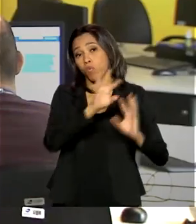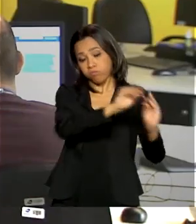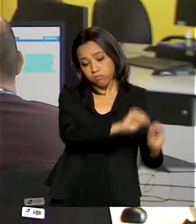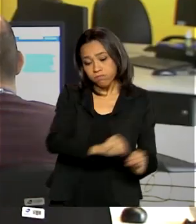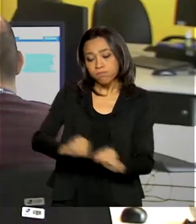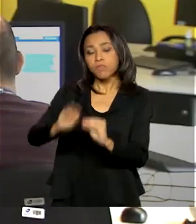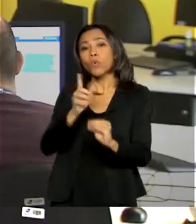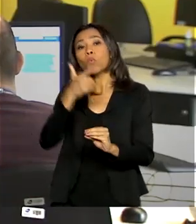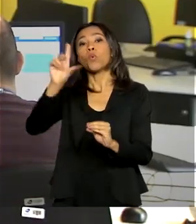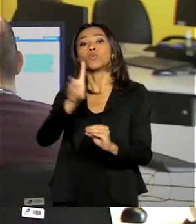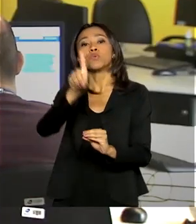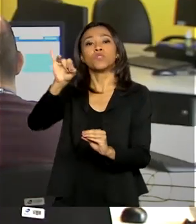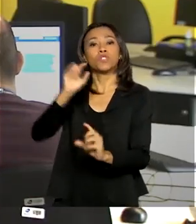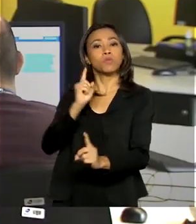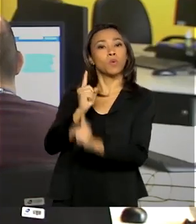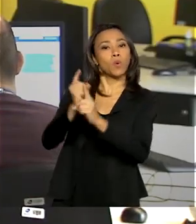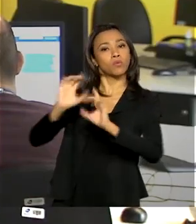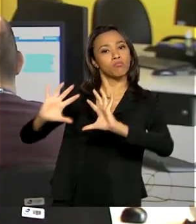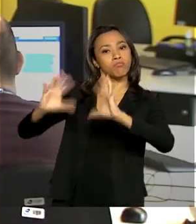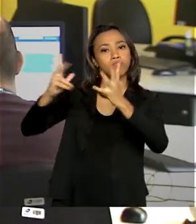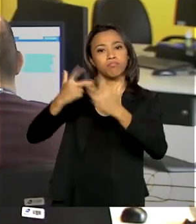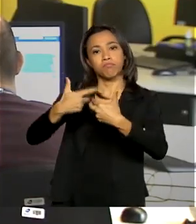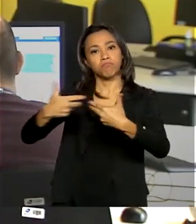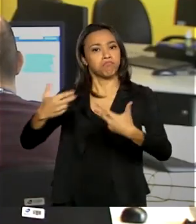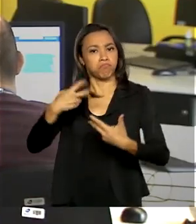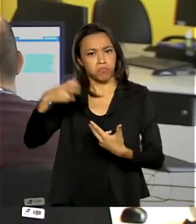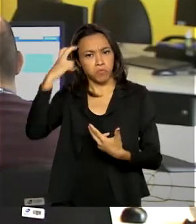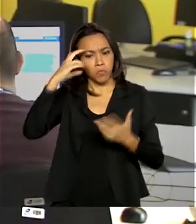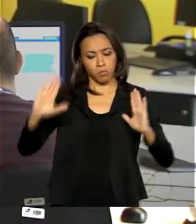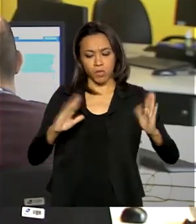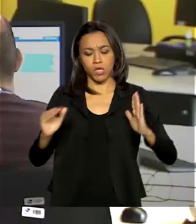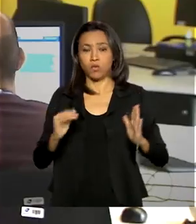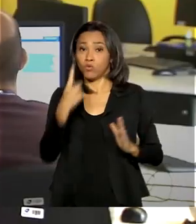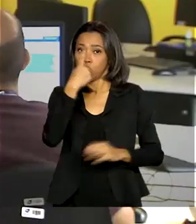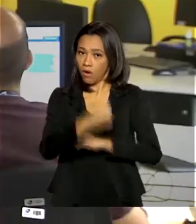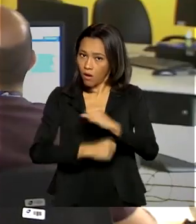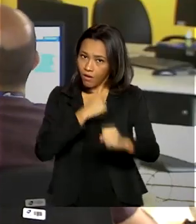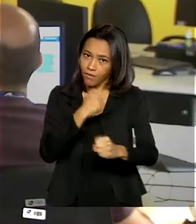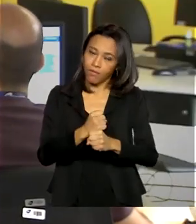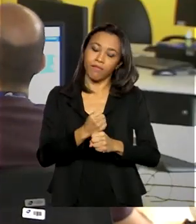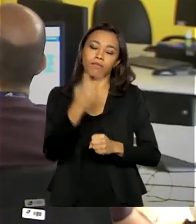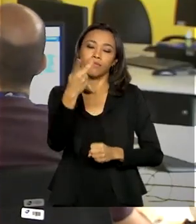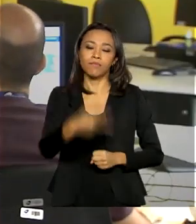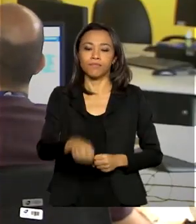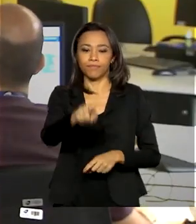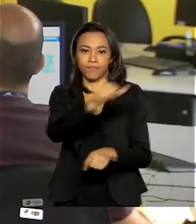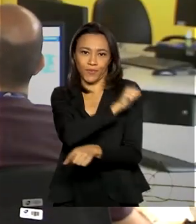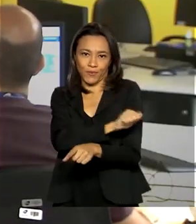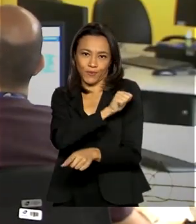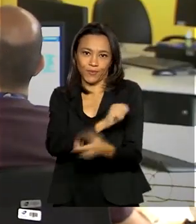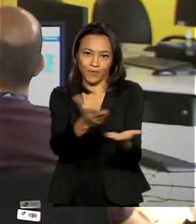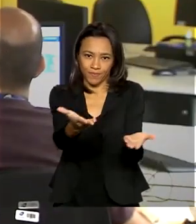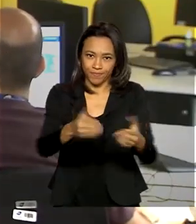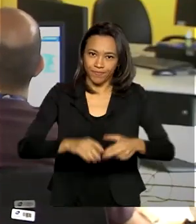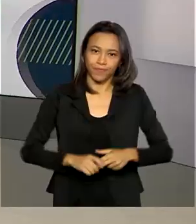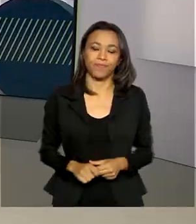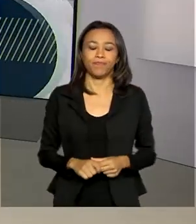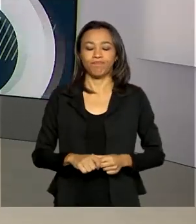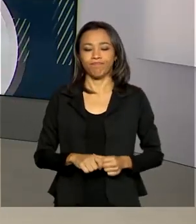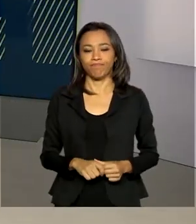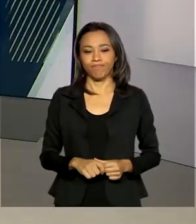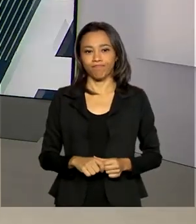data da apresentação no período de até um ano. Do Rio de Janeiro, Igor Santos para o governo agora.